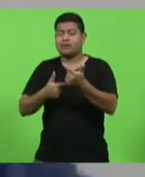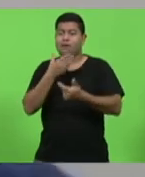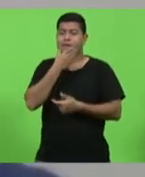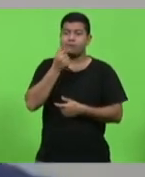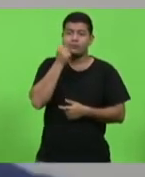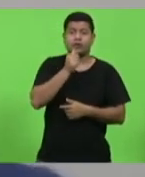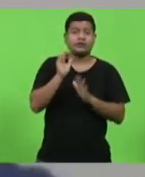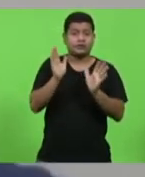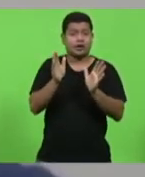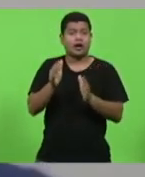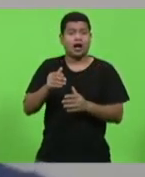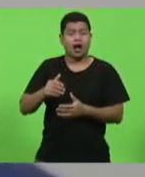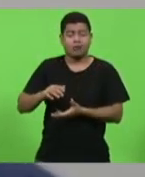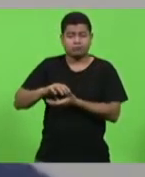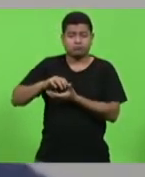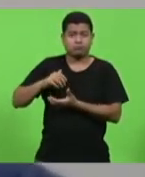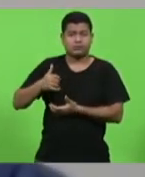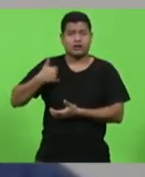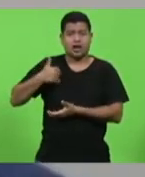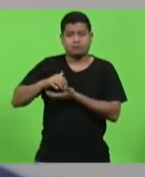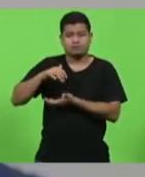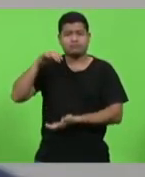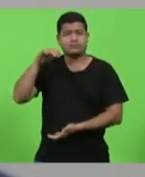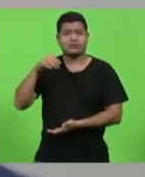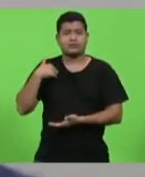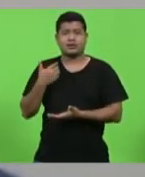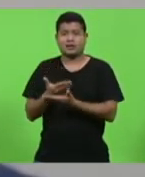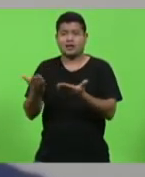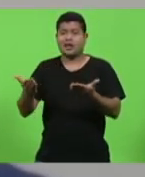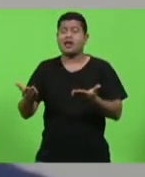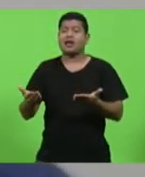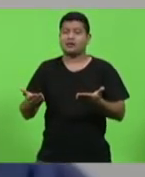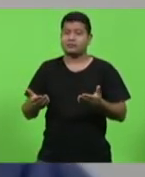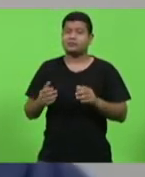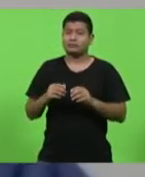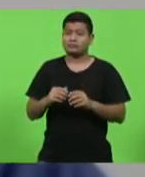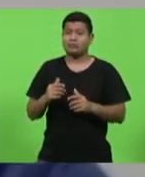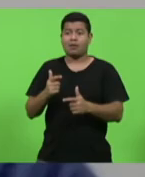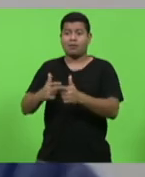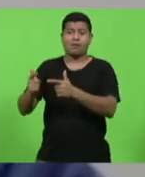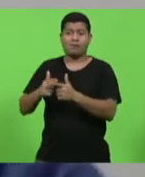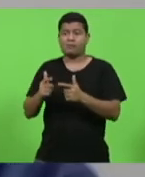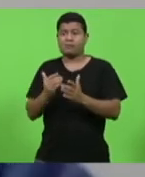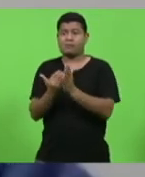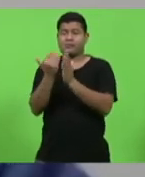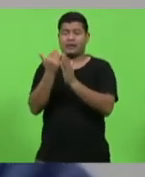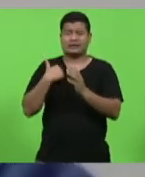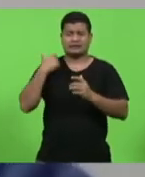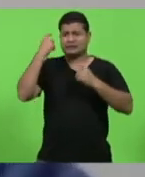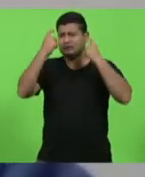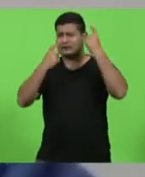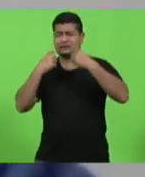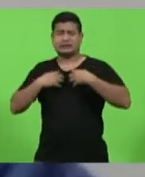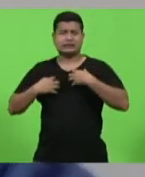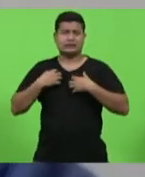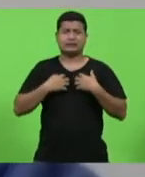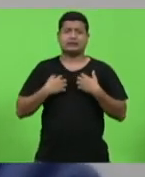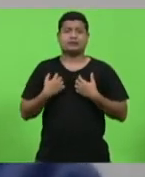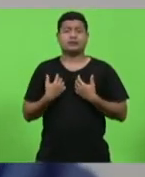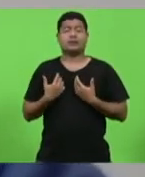numa situação de miséria e incertezas. E quem ganhou com tudo isto?